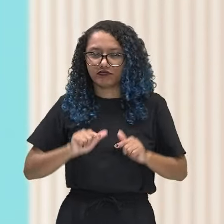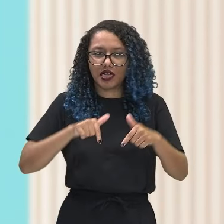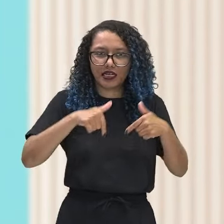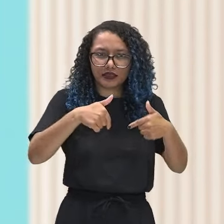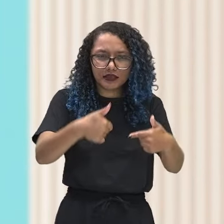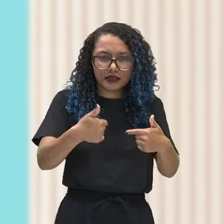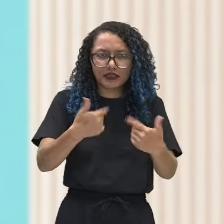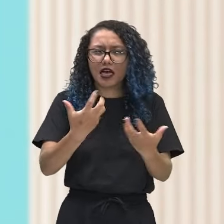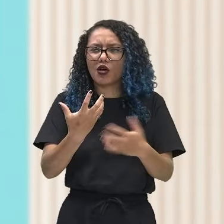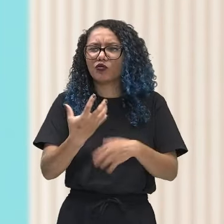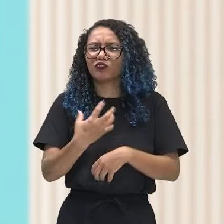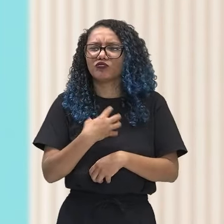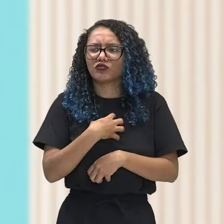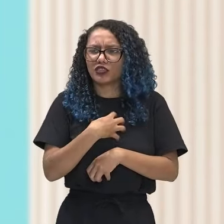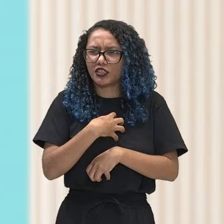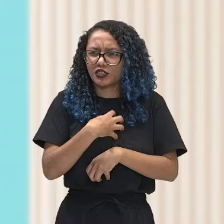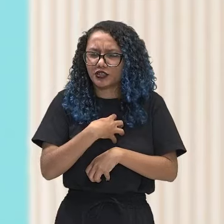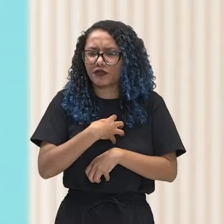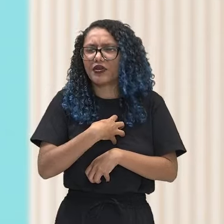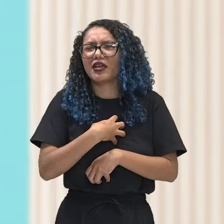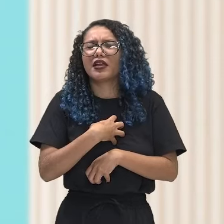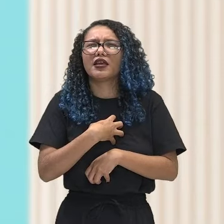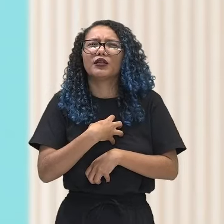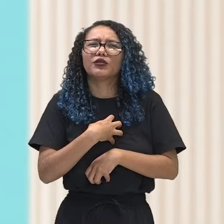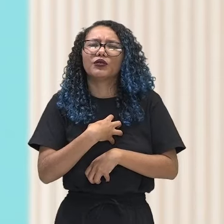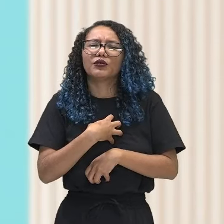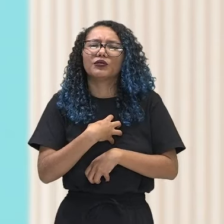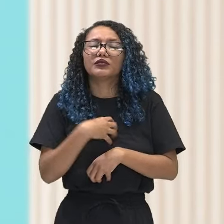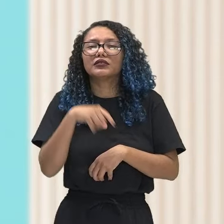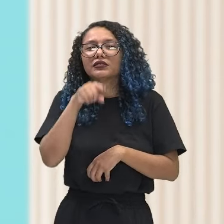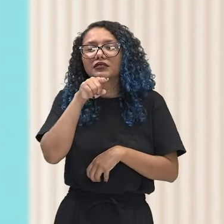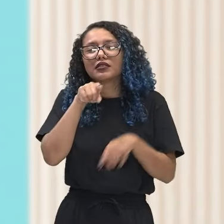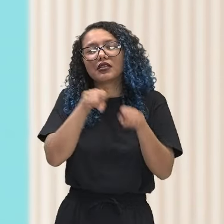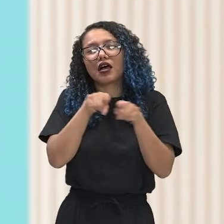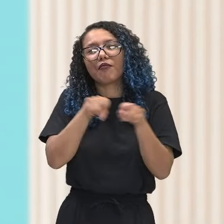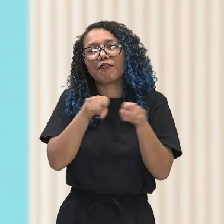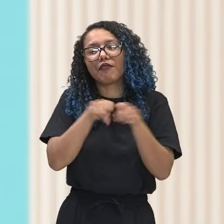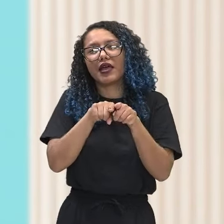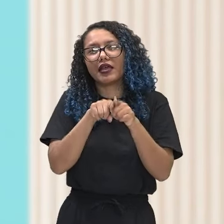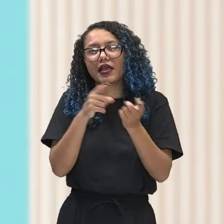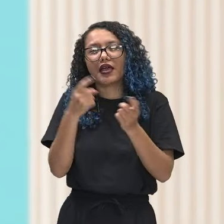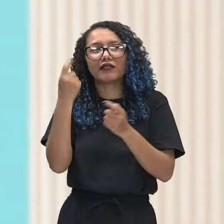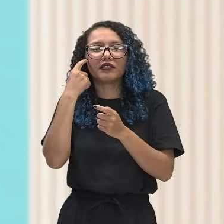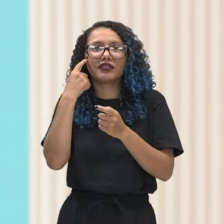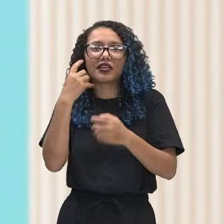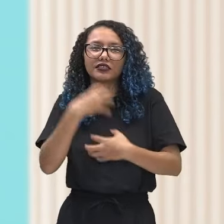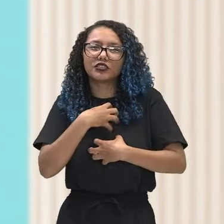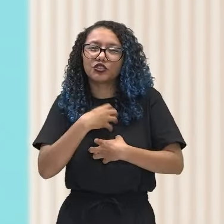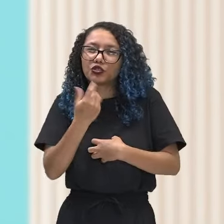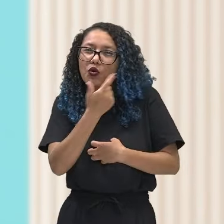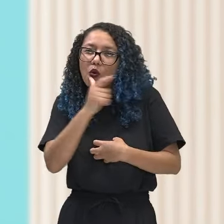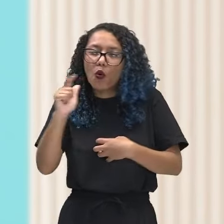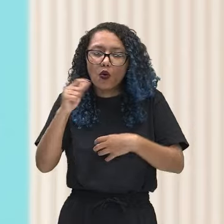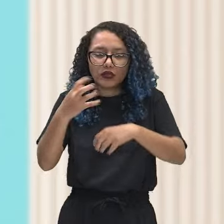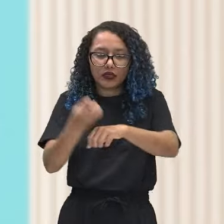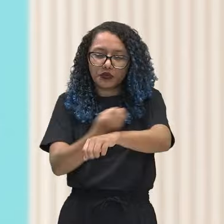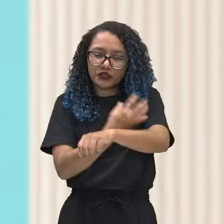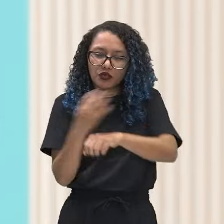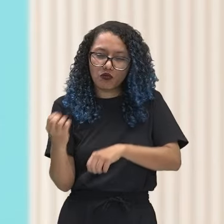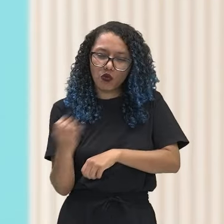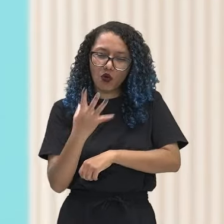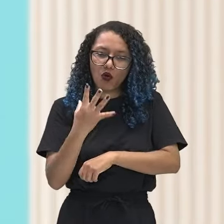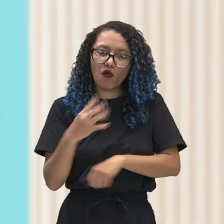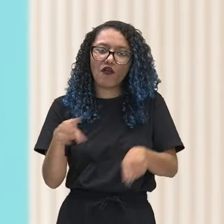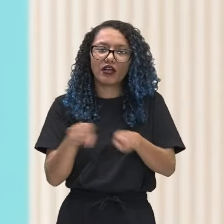emocional, busca inserçante por novas emoções, comportamento impulsivo